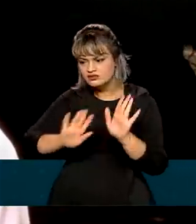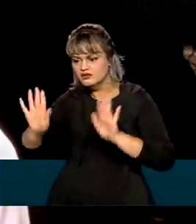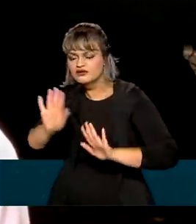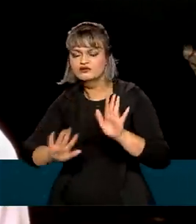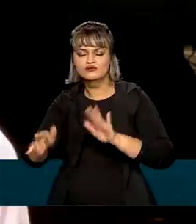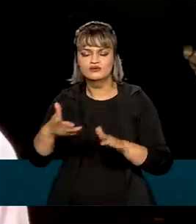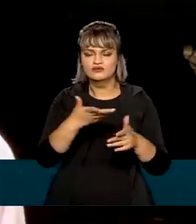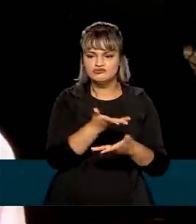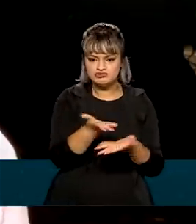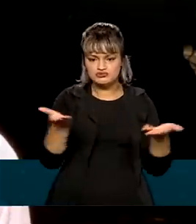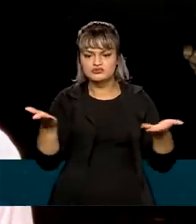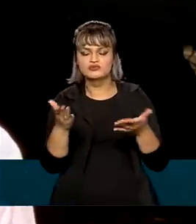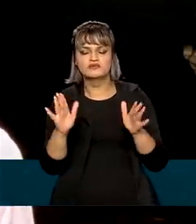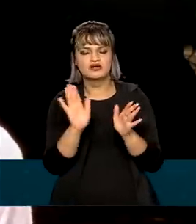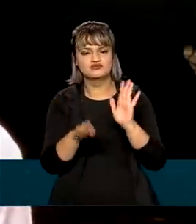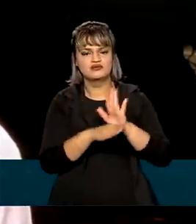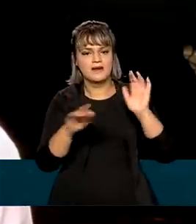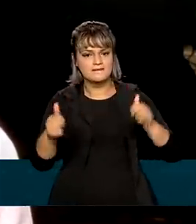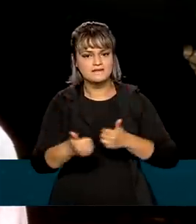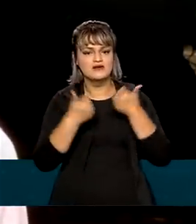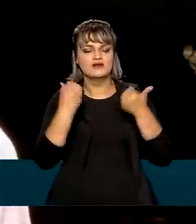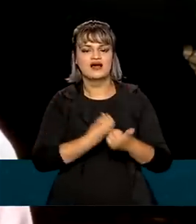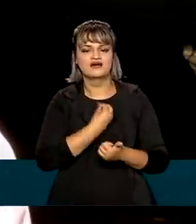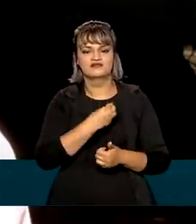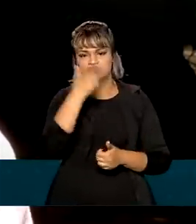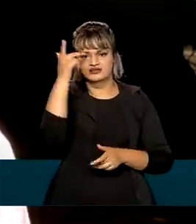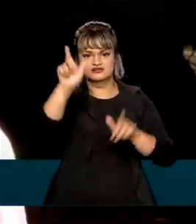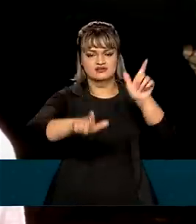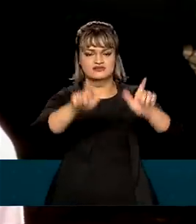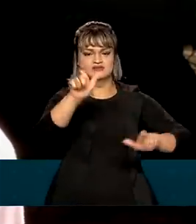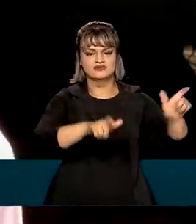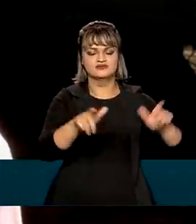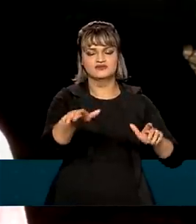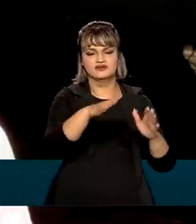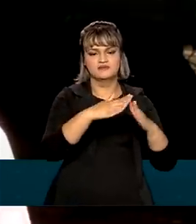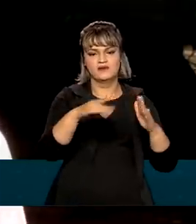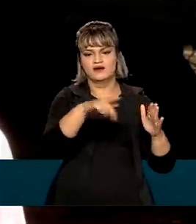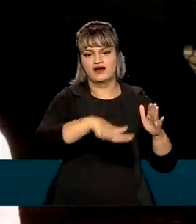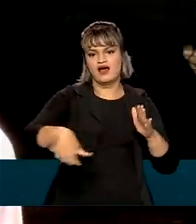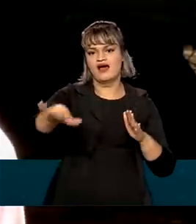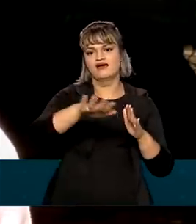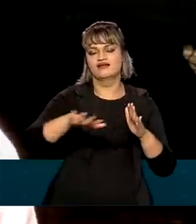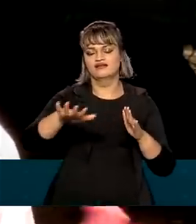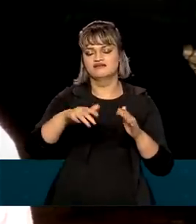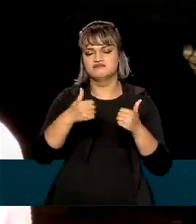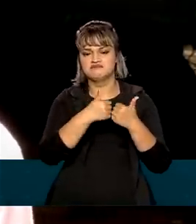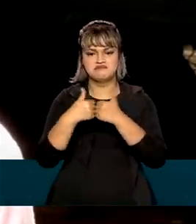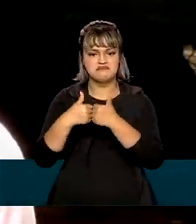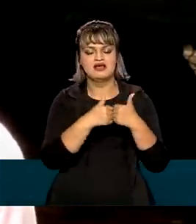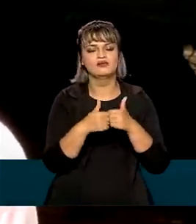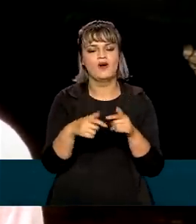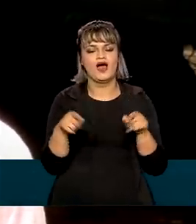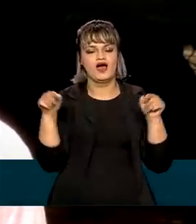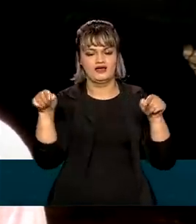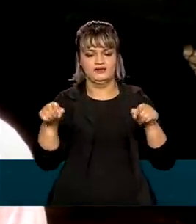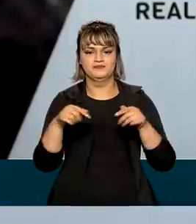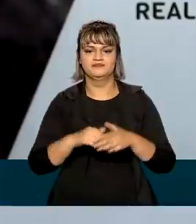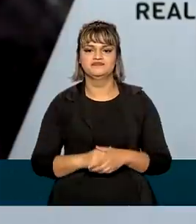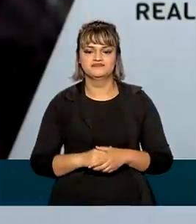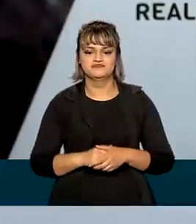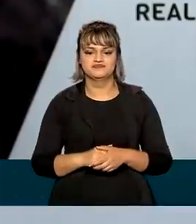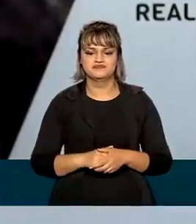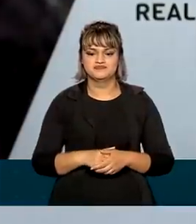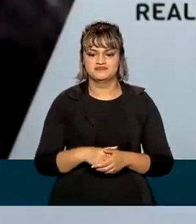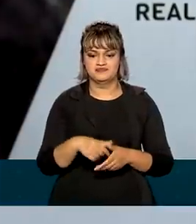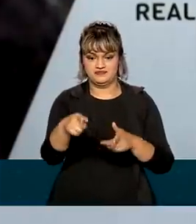de poder melhorar a vida da gente, das populações que ficam, que vivem na Amazônia.